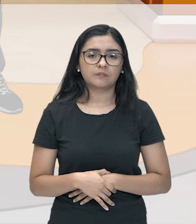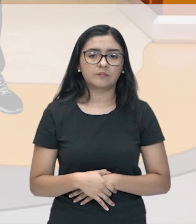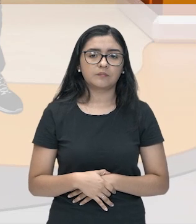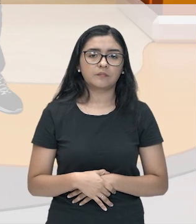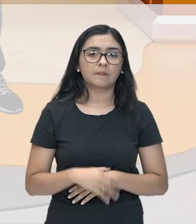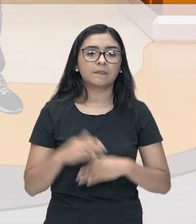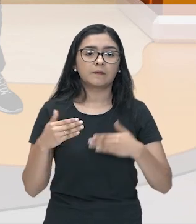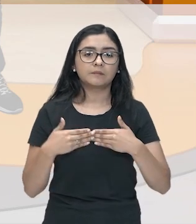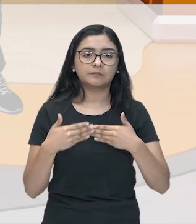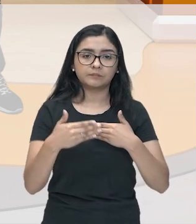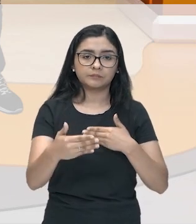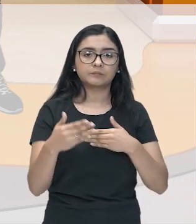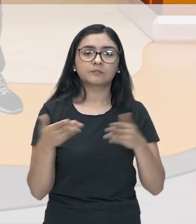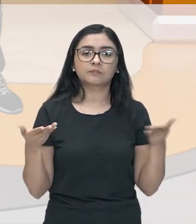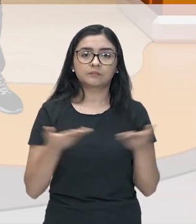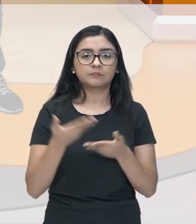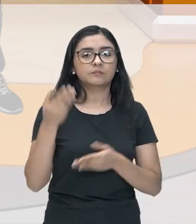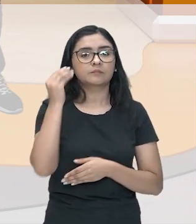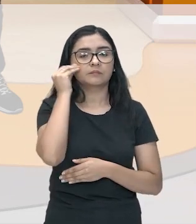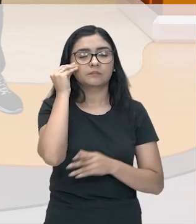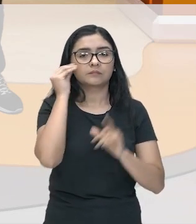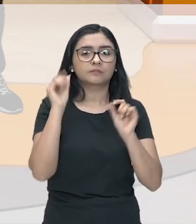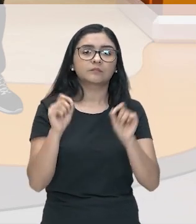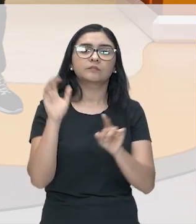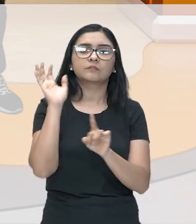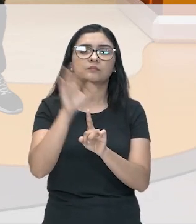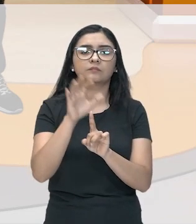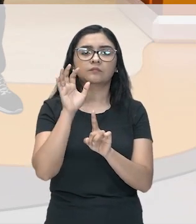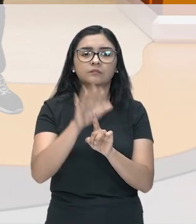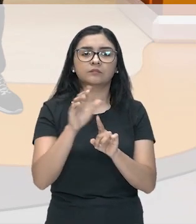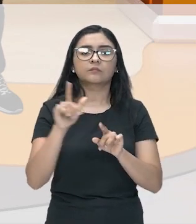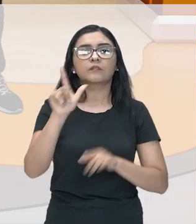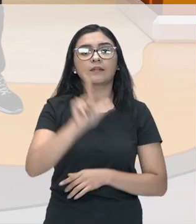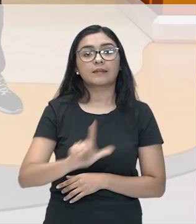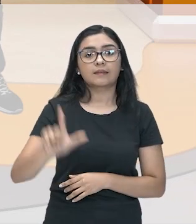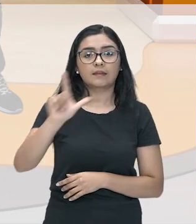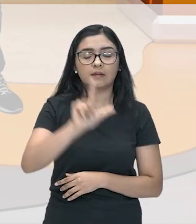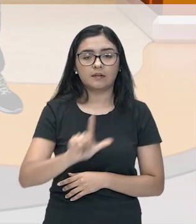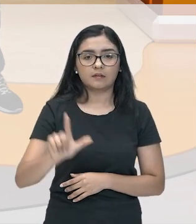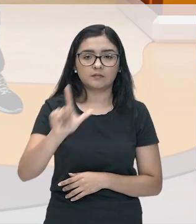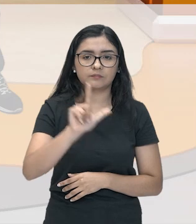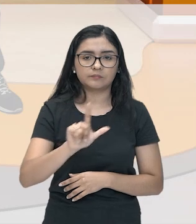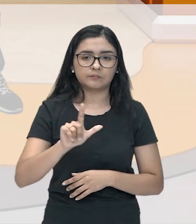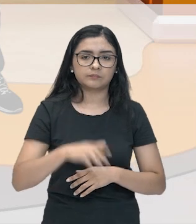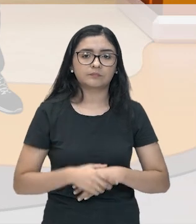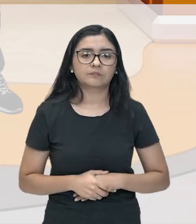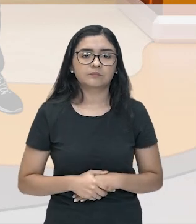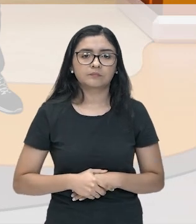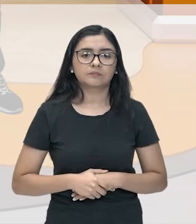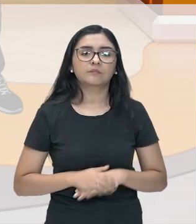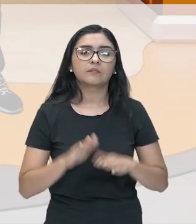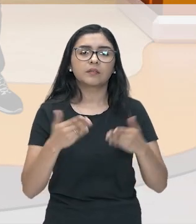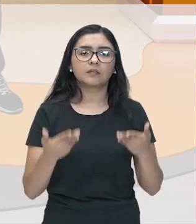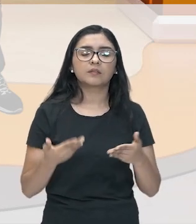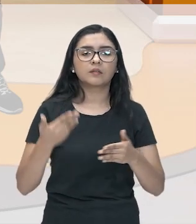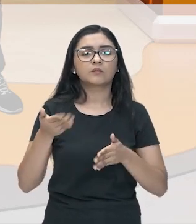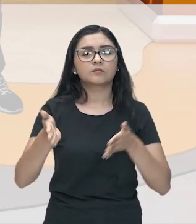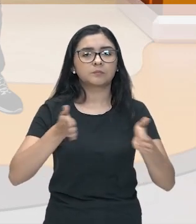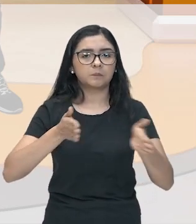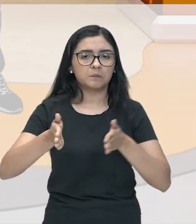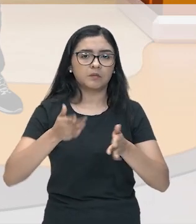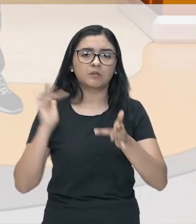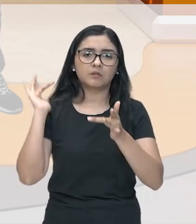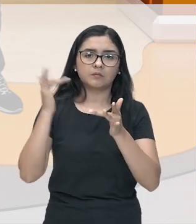Continuando, nós vamos ver também essa influência na literatura. Ó, a Idade Clássica grega